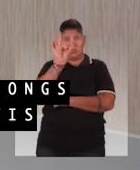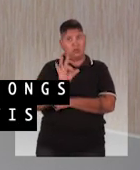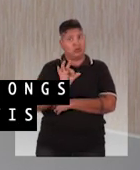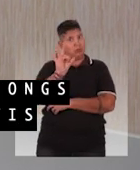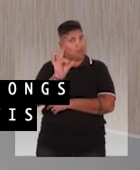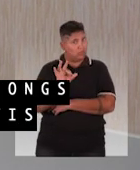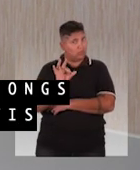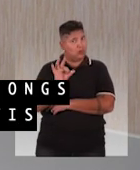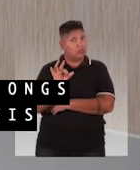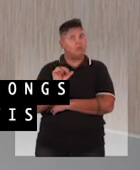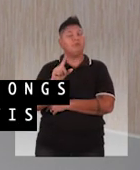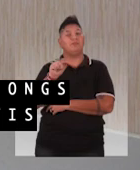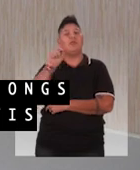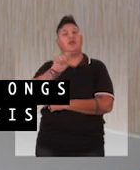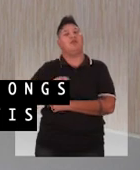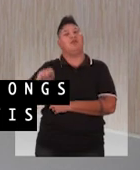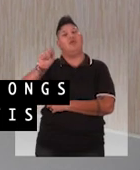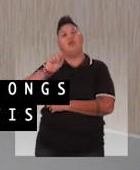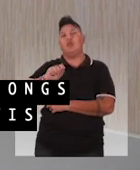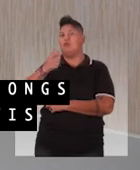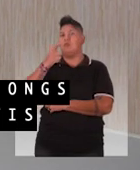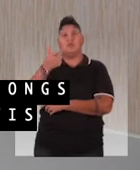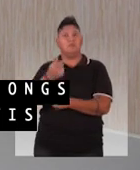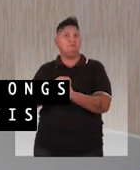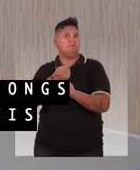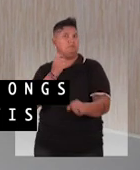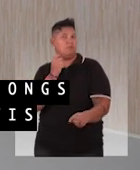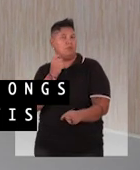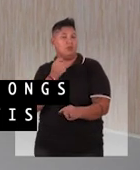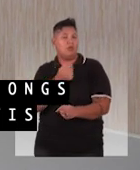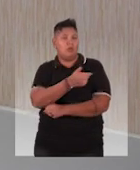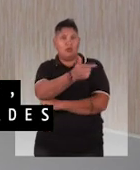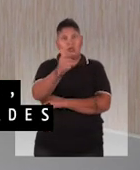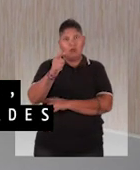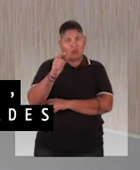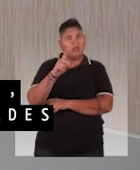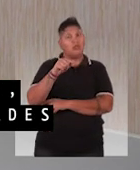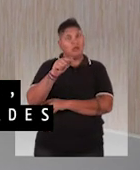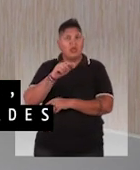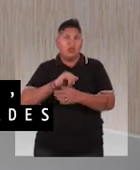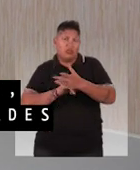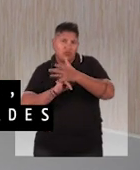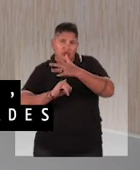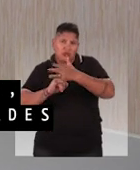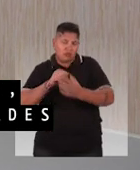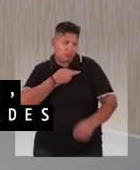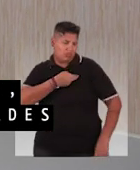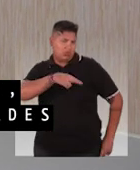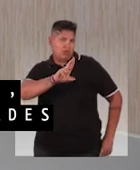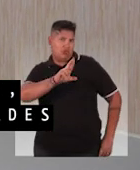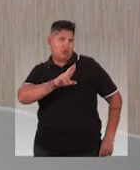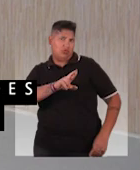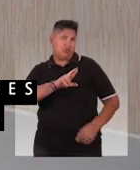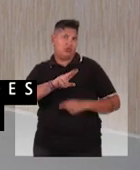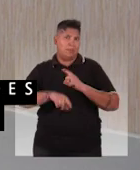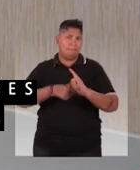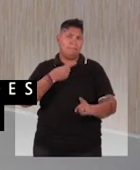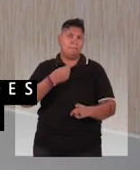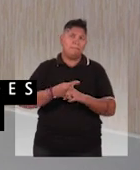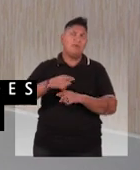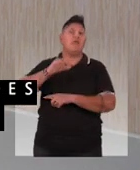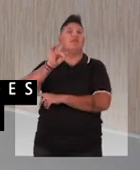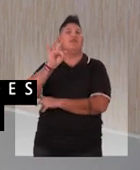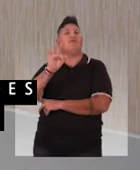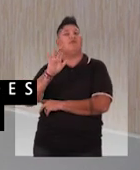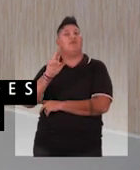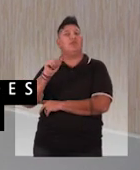86% dessas ONGs são associações civis sem fins lucrativos. O restante são entidades religiosas e